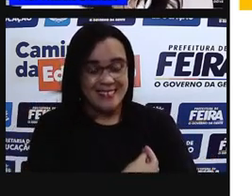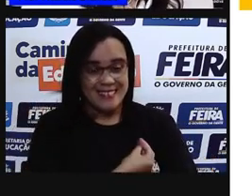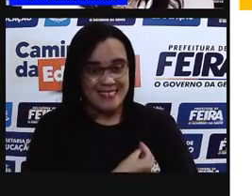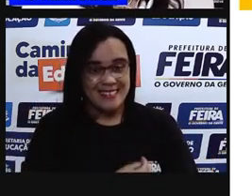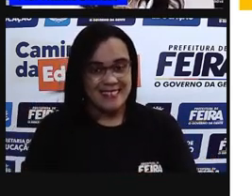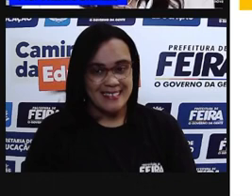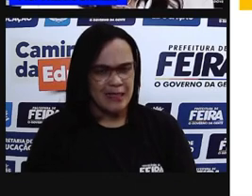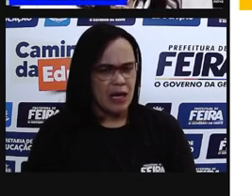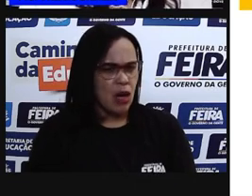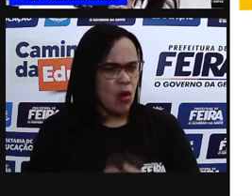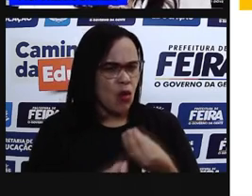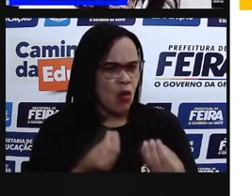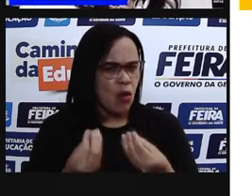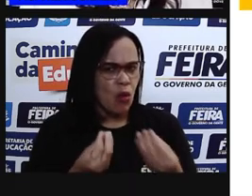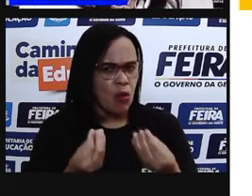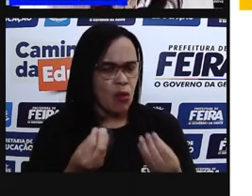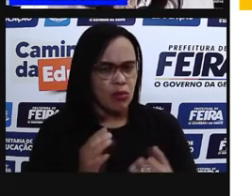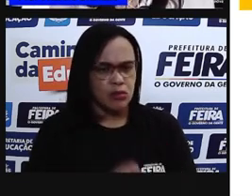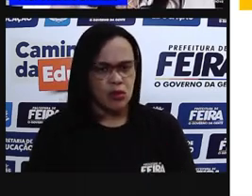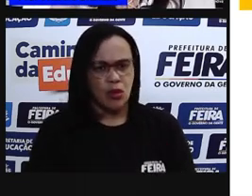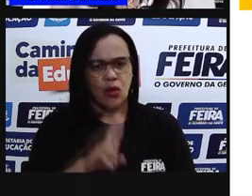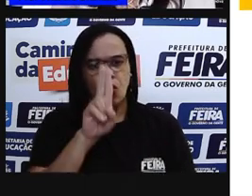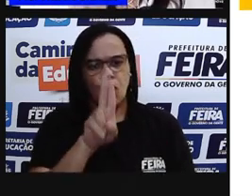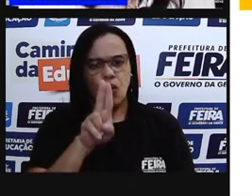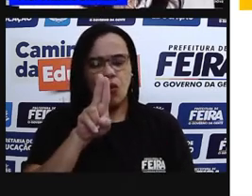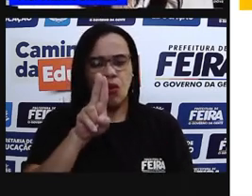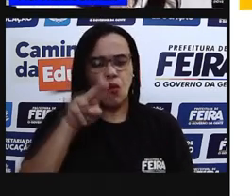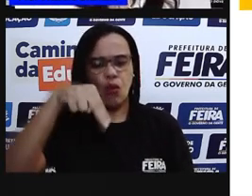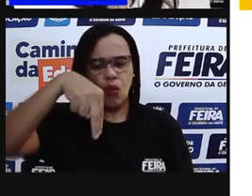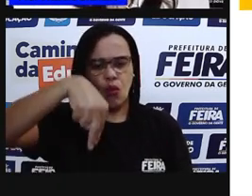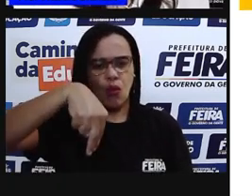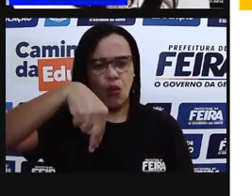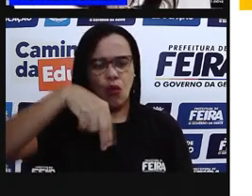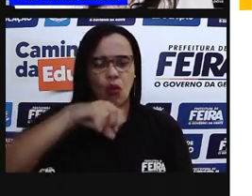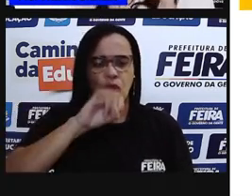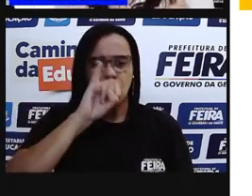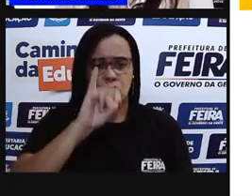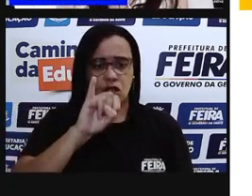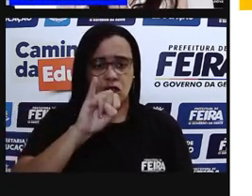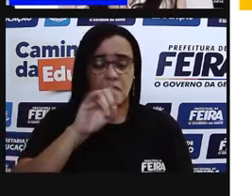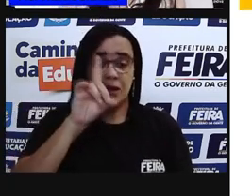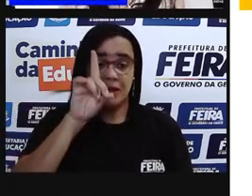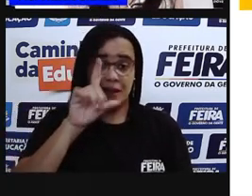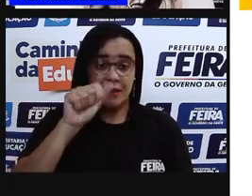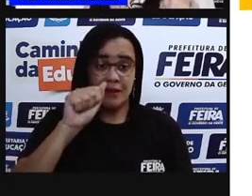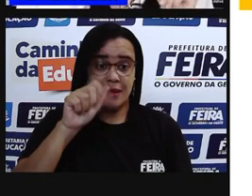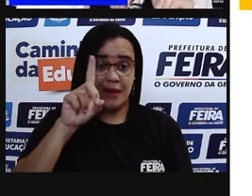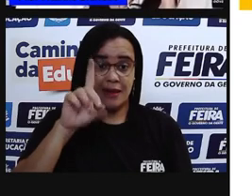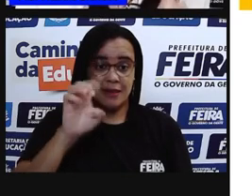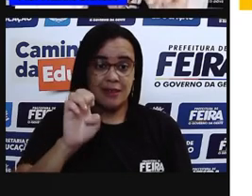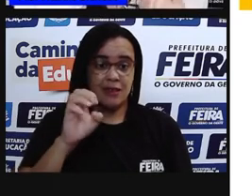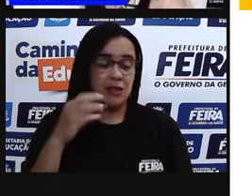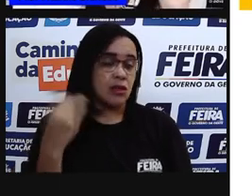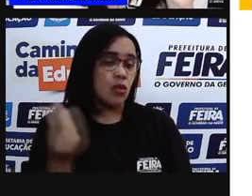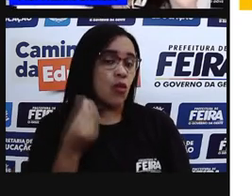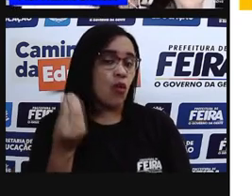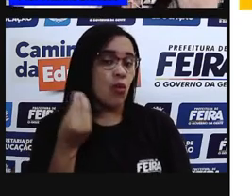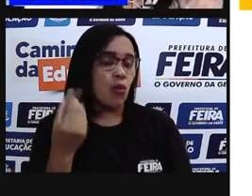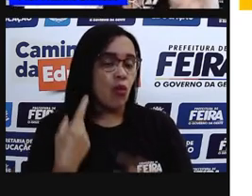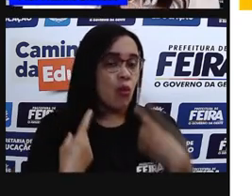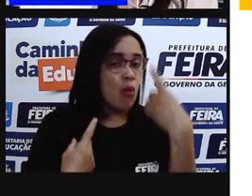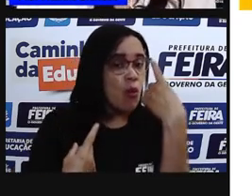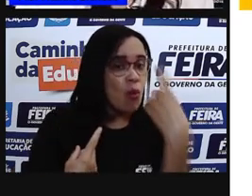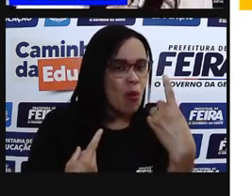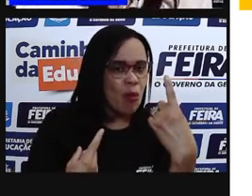lembra que número unidade vem de quê? A gente já lembra de um. A unidade tem que ter pelo menos